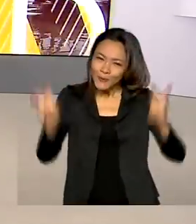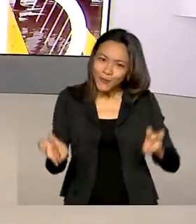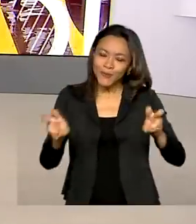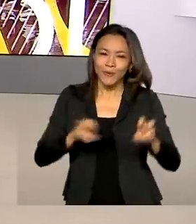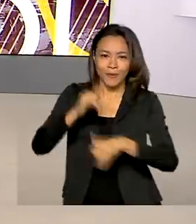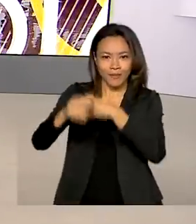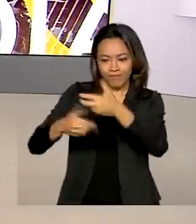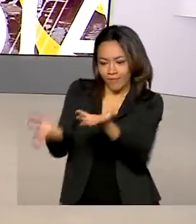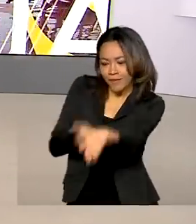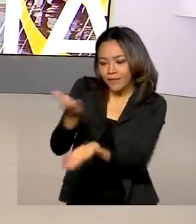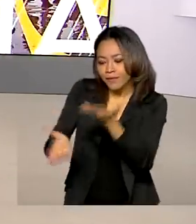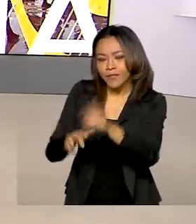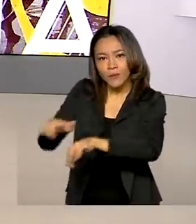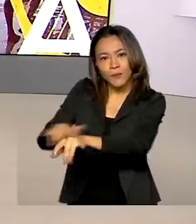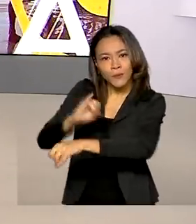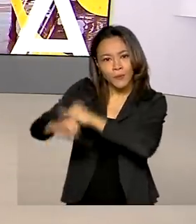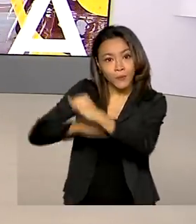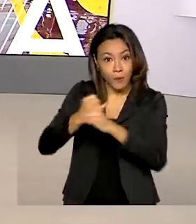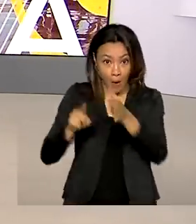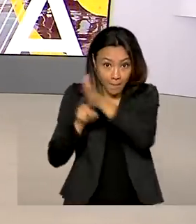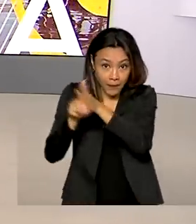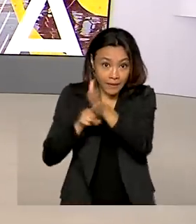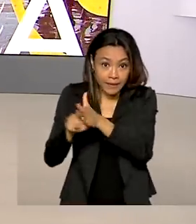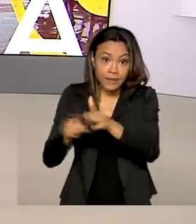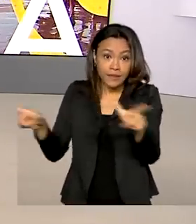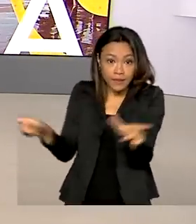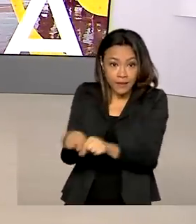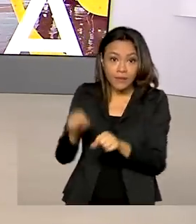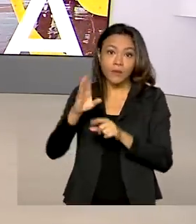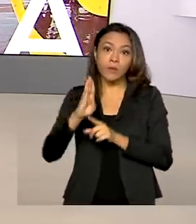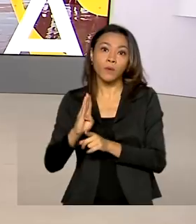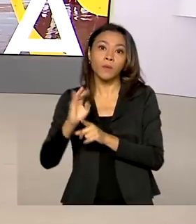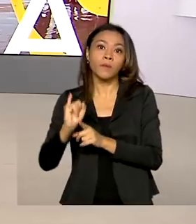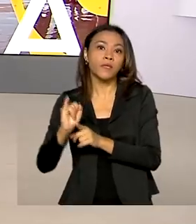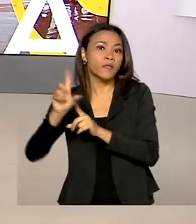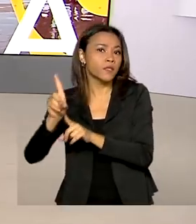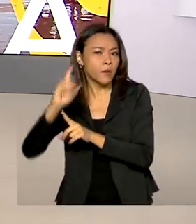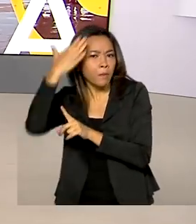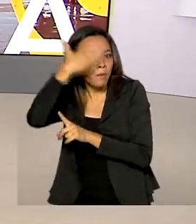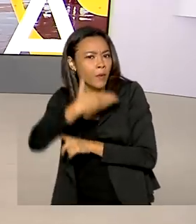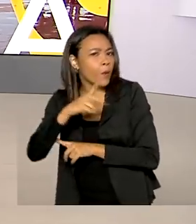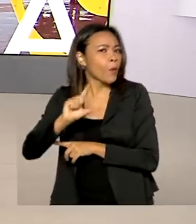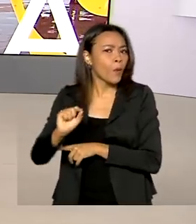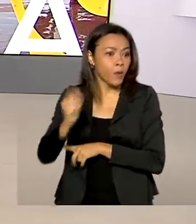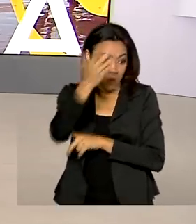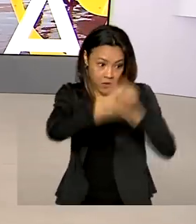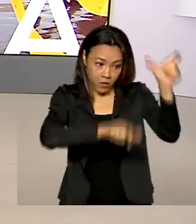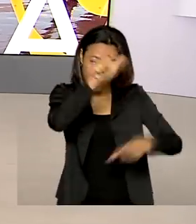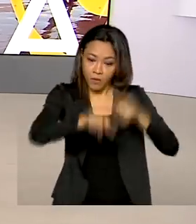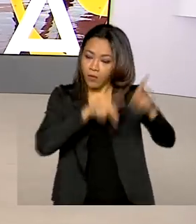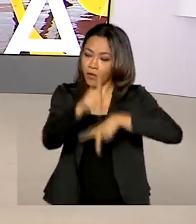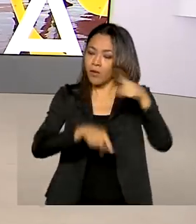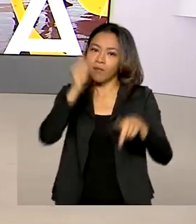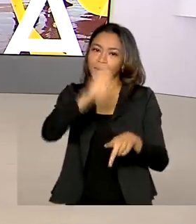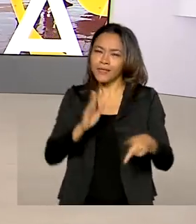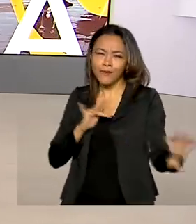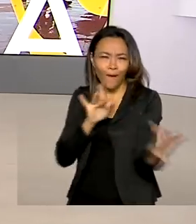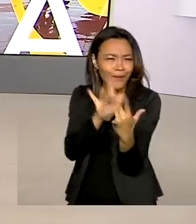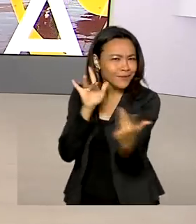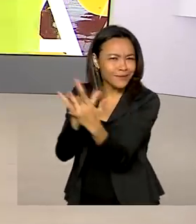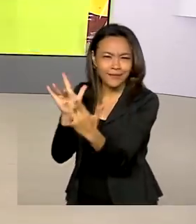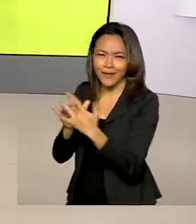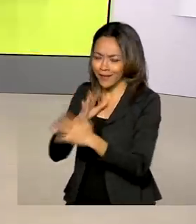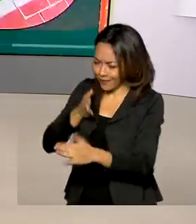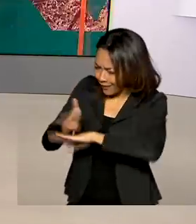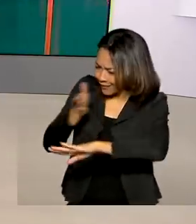digitais, uma pesquisa do Banco Interamericano de Desenvolvimento, o BID, mostra que os brasileiros estão cada vez mais conectados e